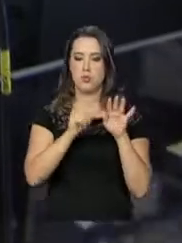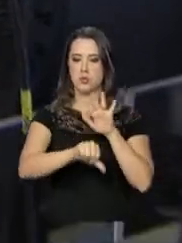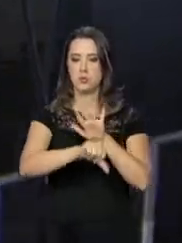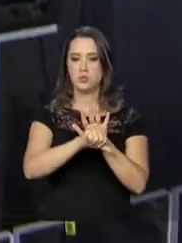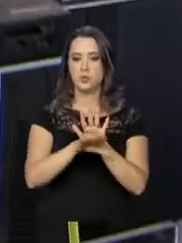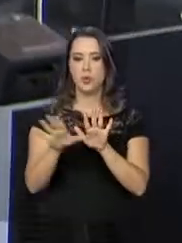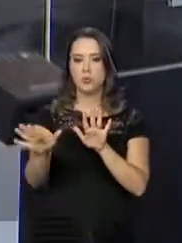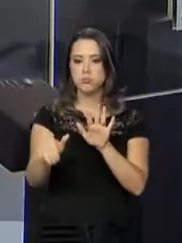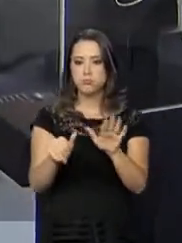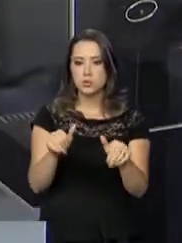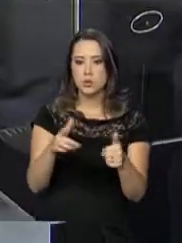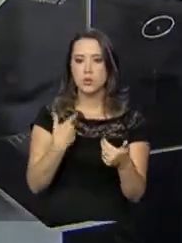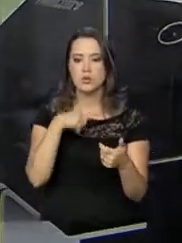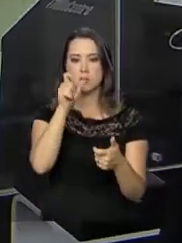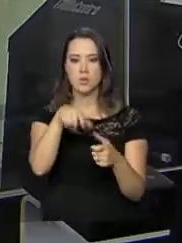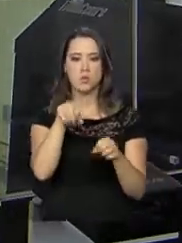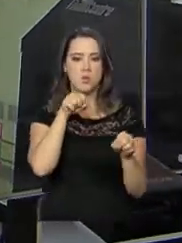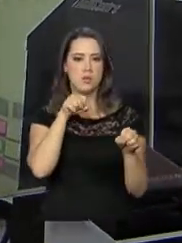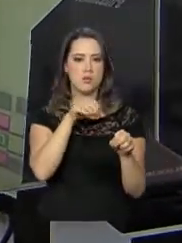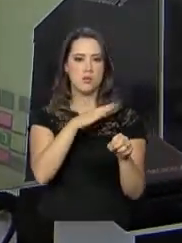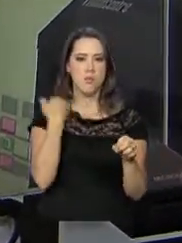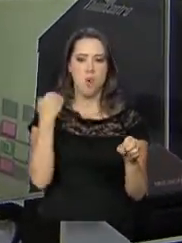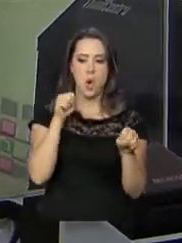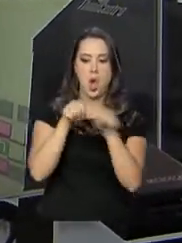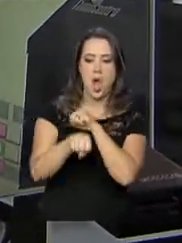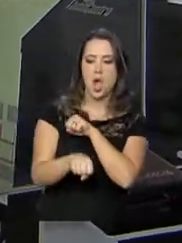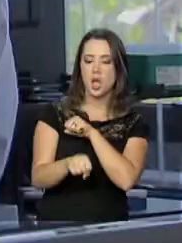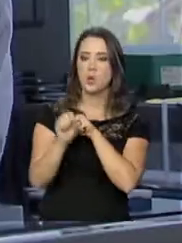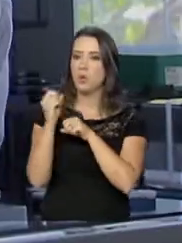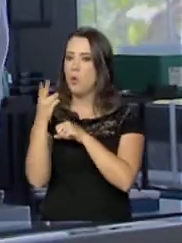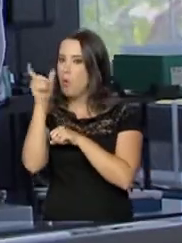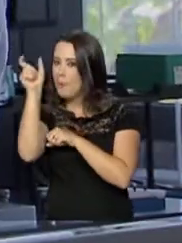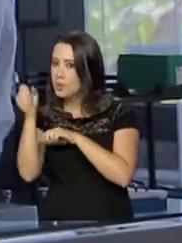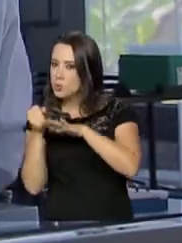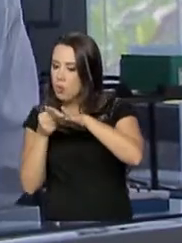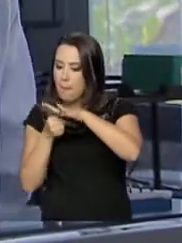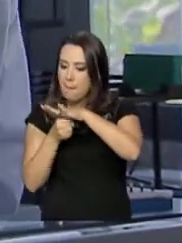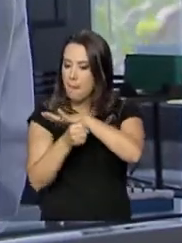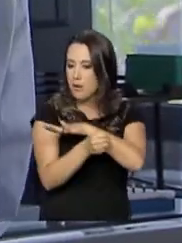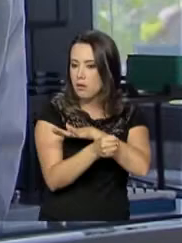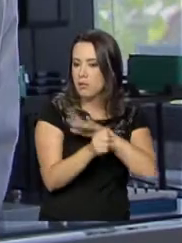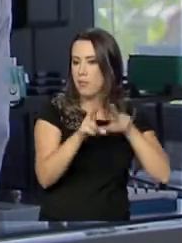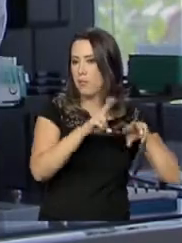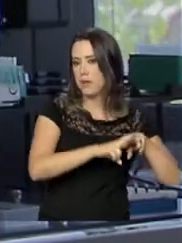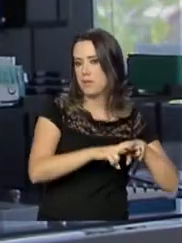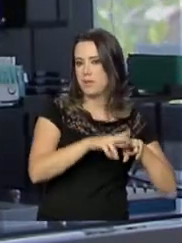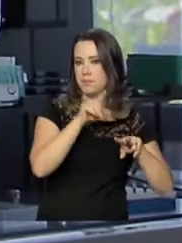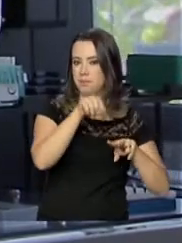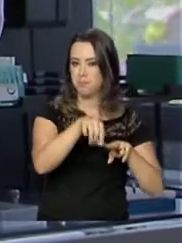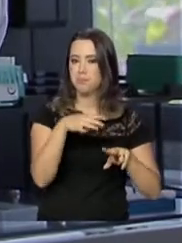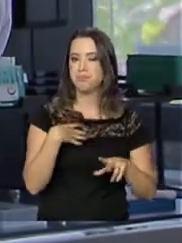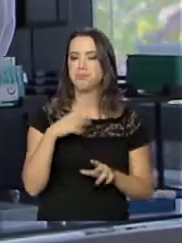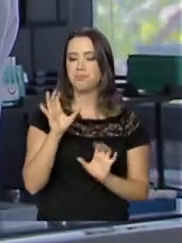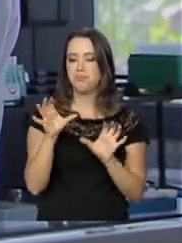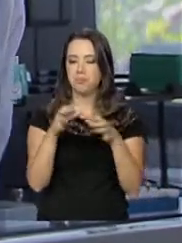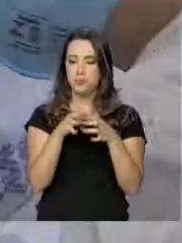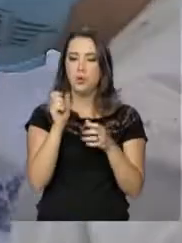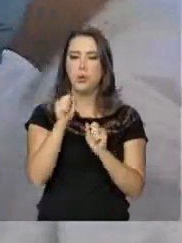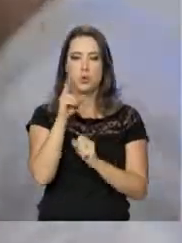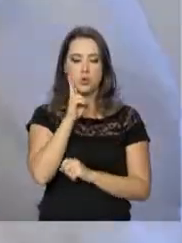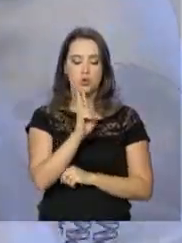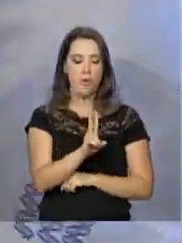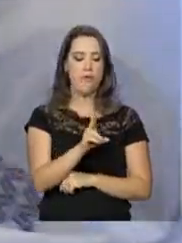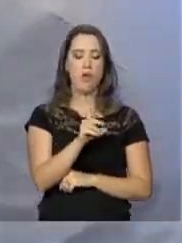recolhidos do corpo das vítimas e também em pessoas já condenadas. Os especialistas podem analisar o DNA desse material